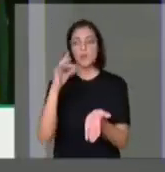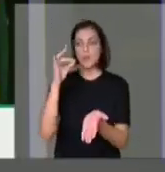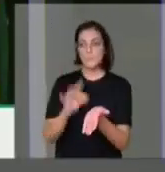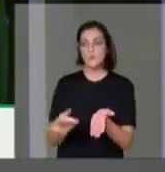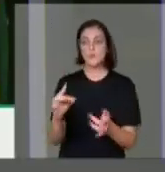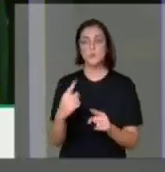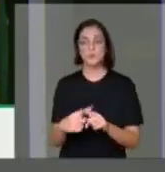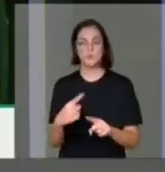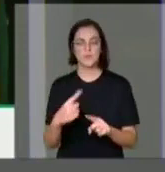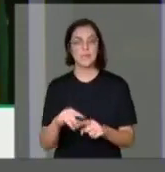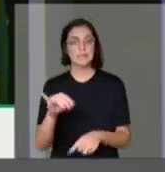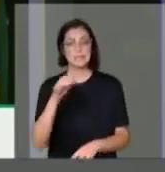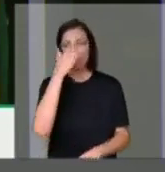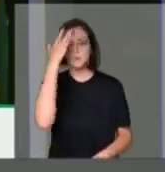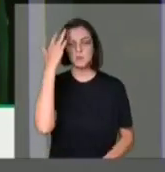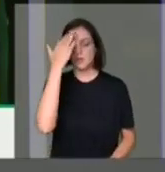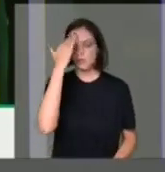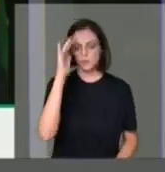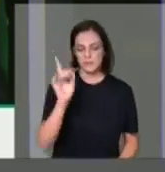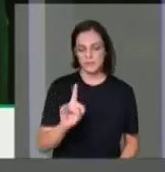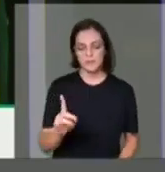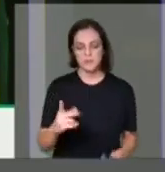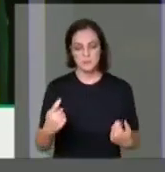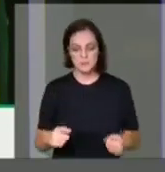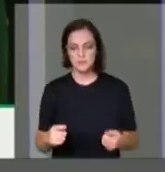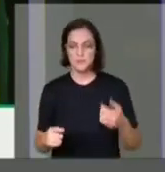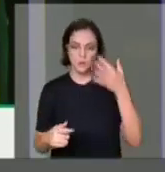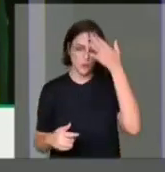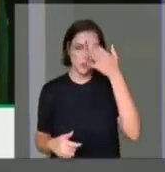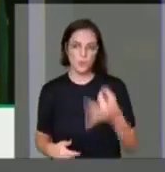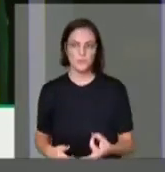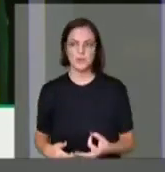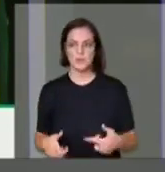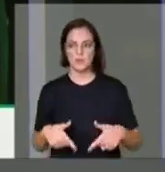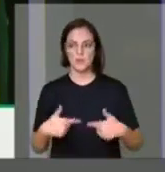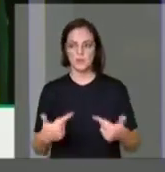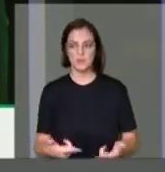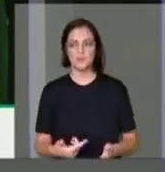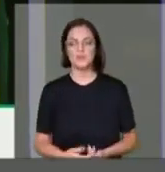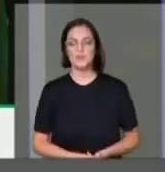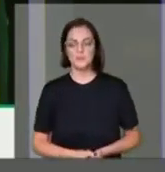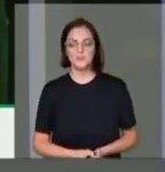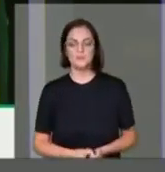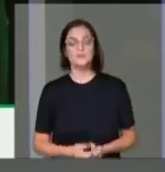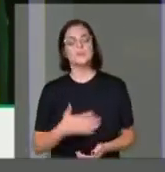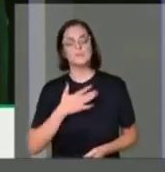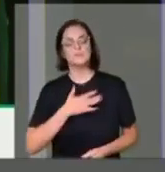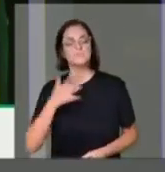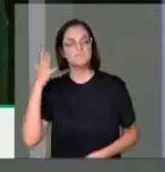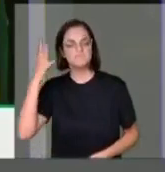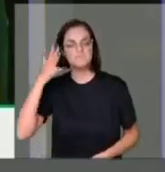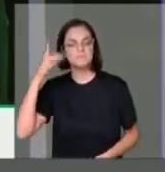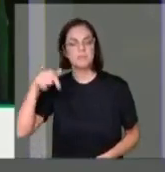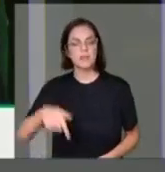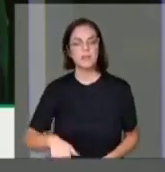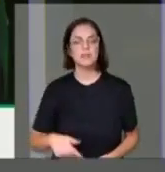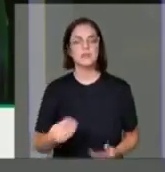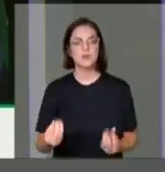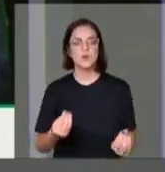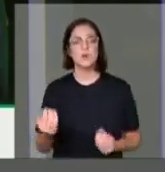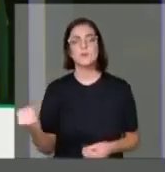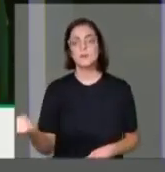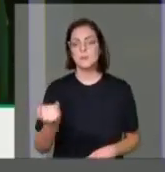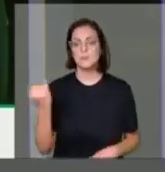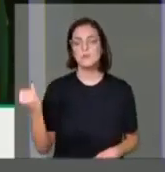não entendem passam a compreender e respeitar as pessoas que estão travando essa luta. Portanto, fica aqui o meu registro da importância